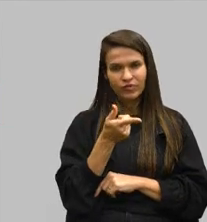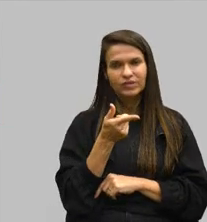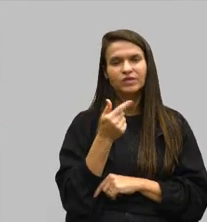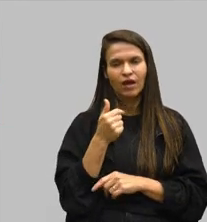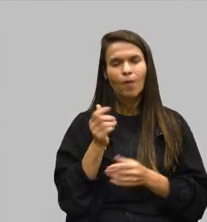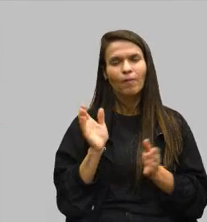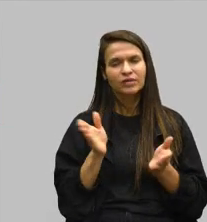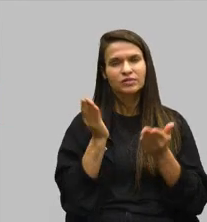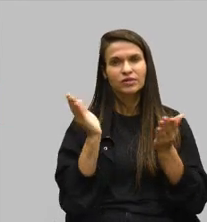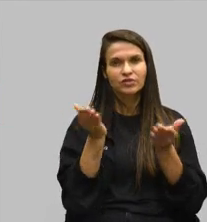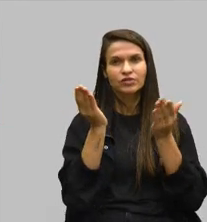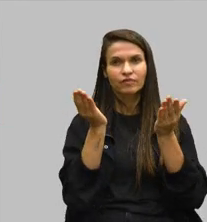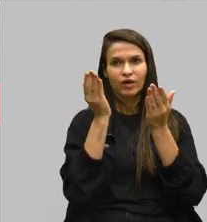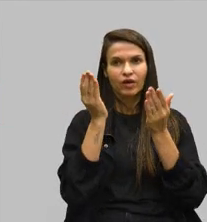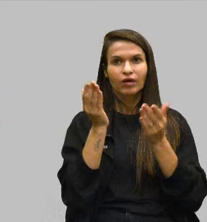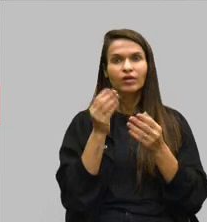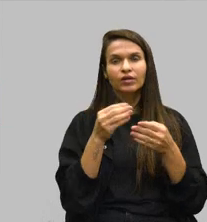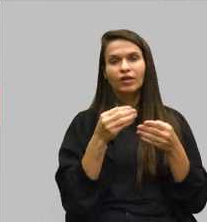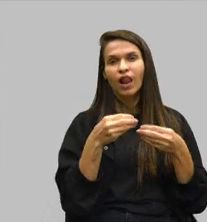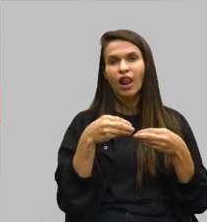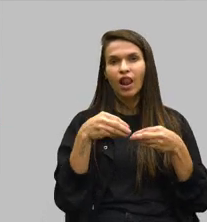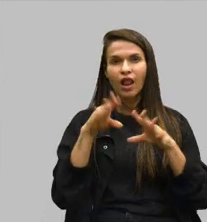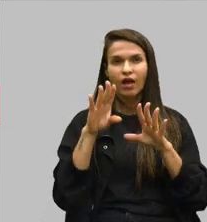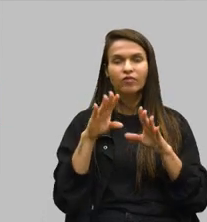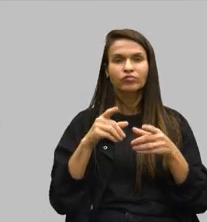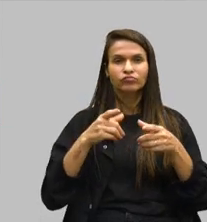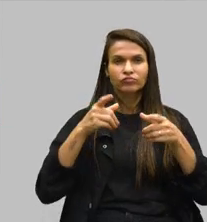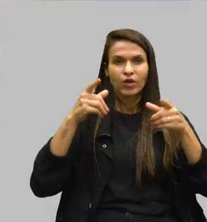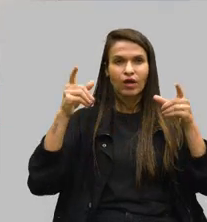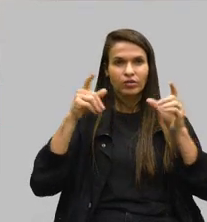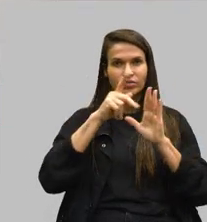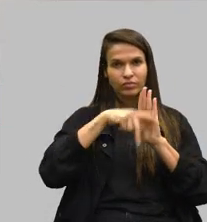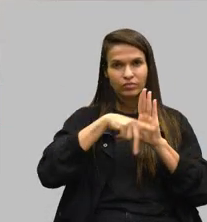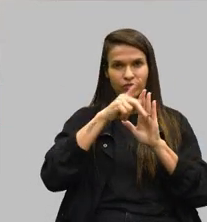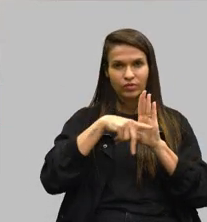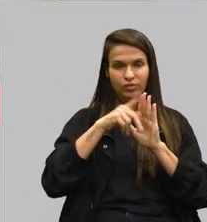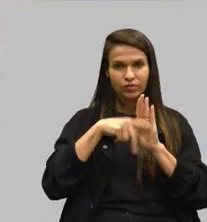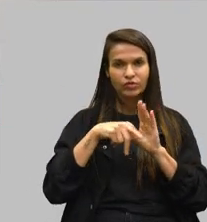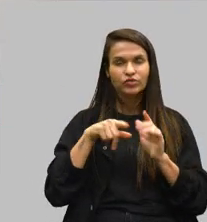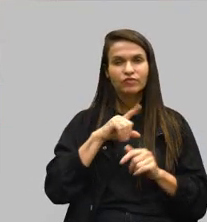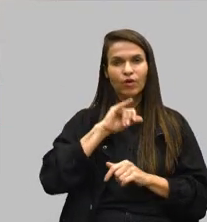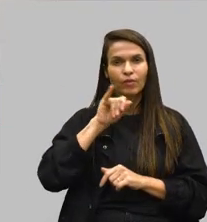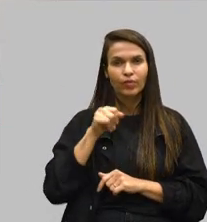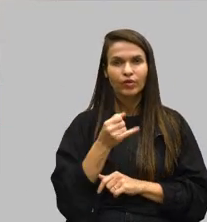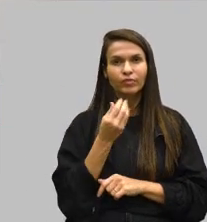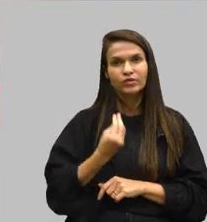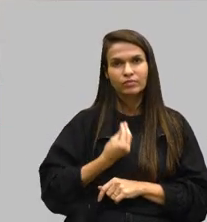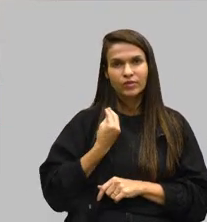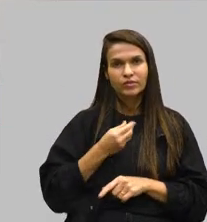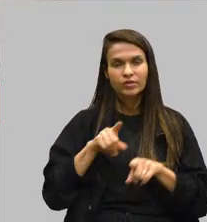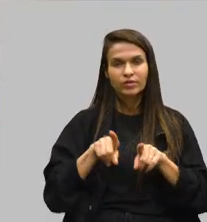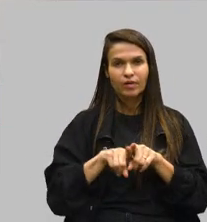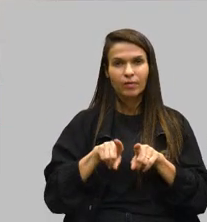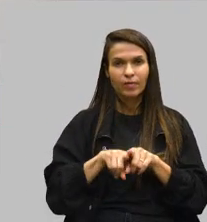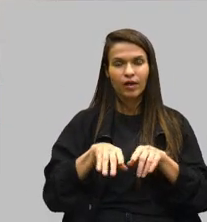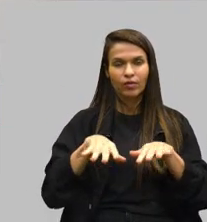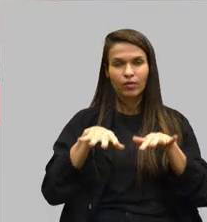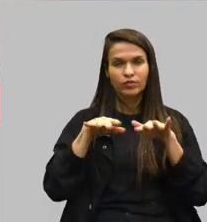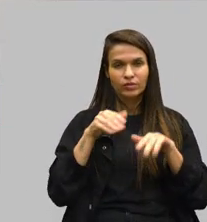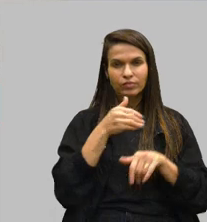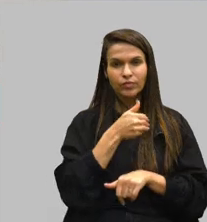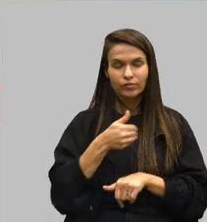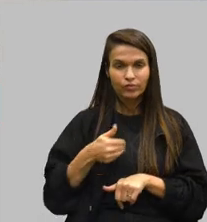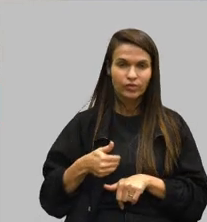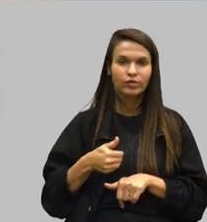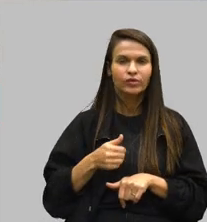incentivadora e que leva à abrangência desse programa, assim como tive a oportunidade de participar também da audiência pública, que foram